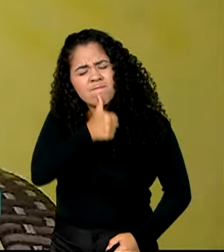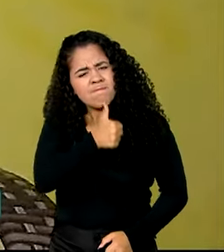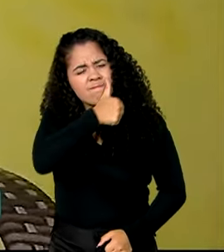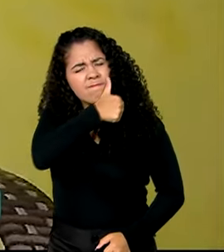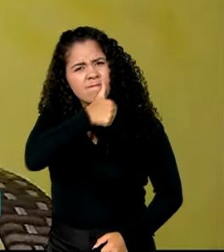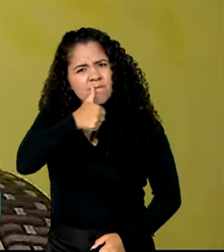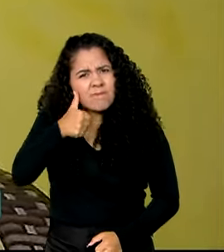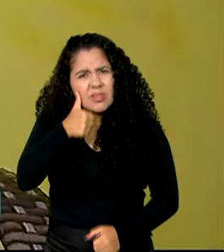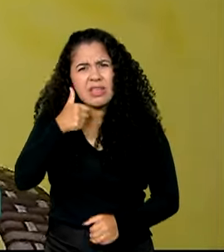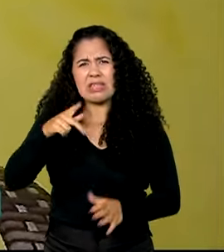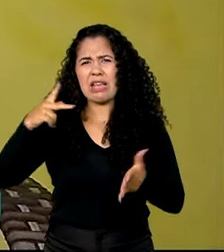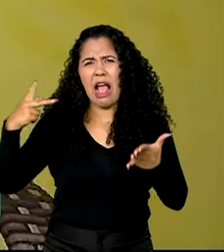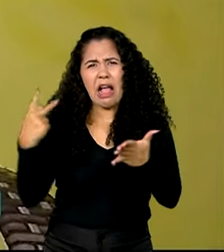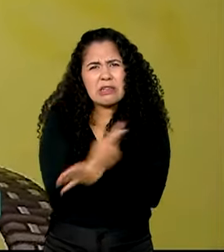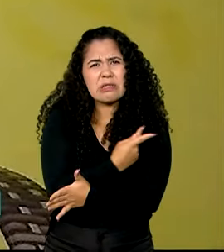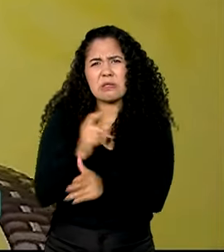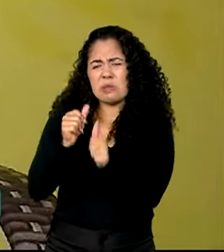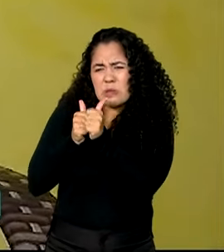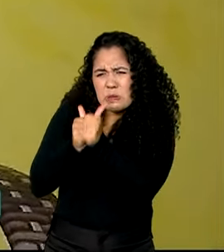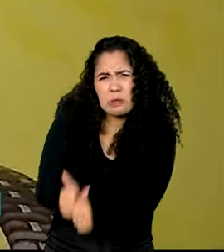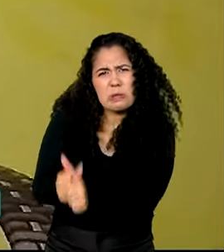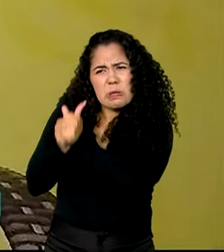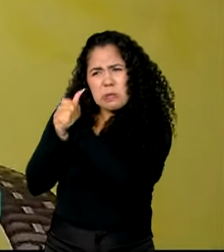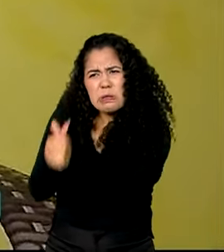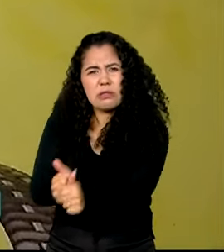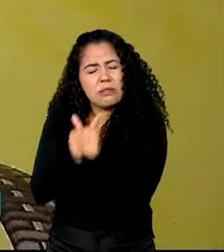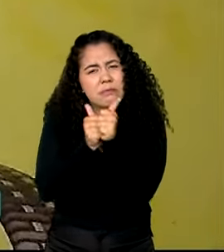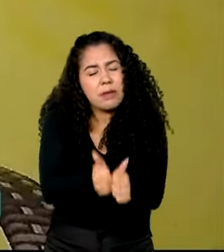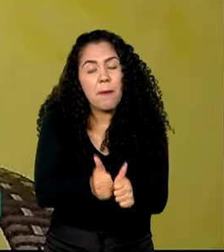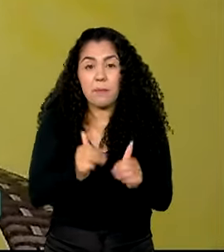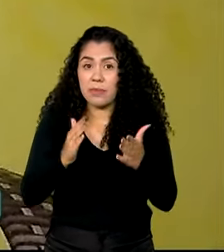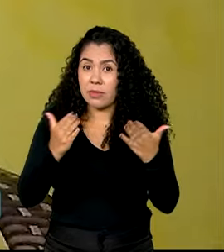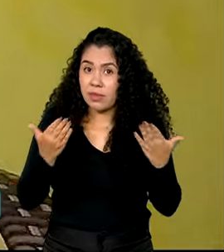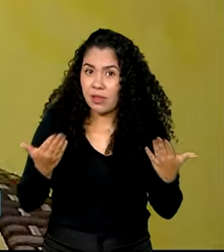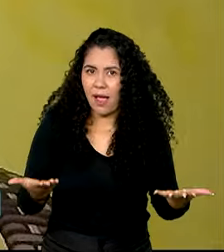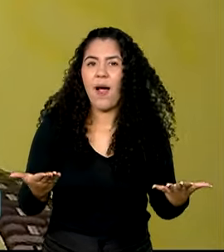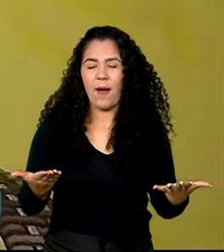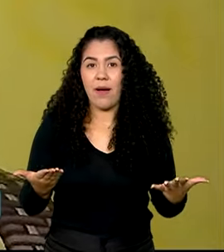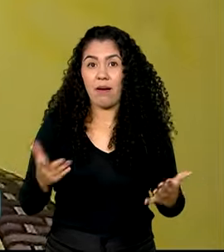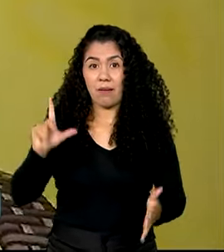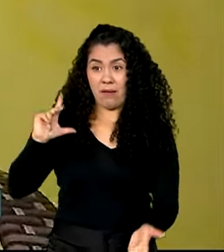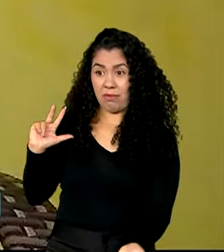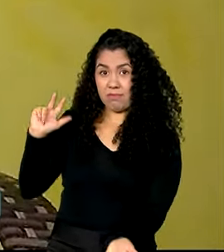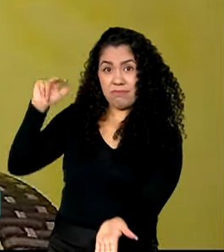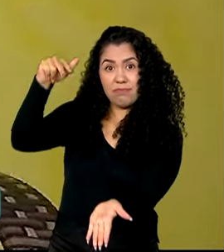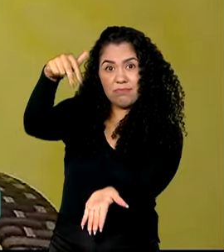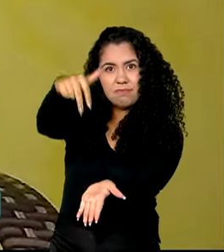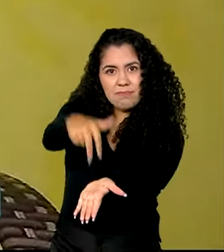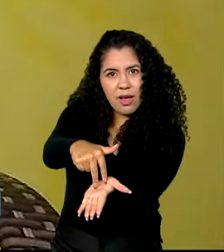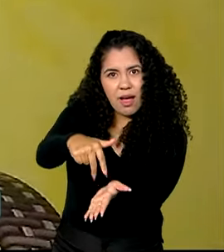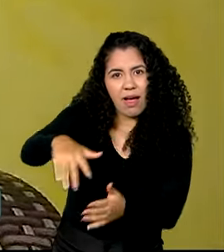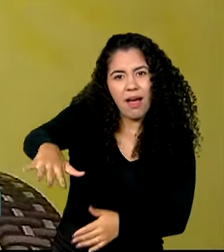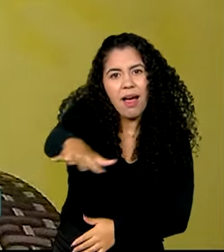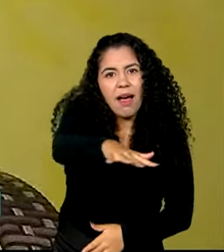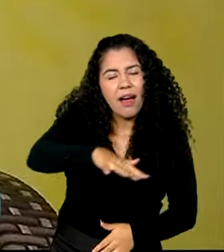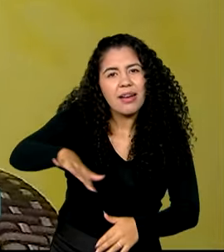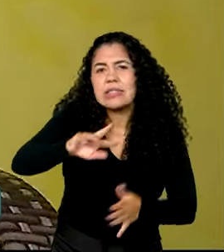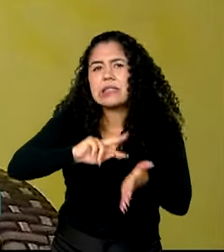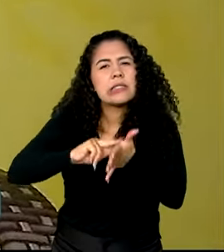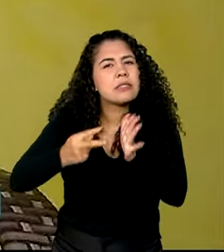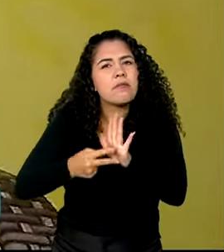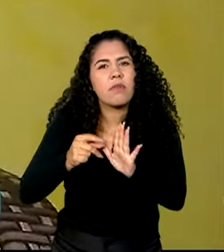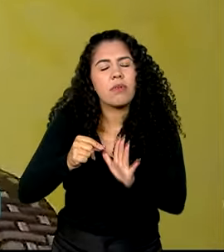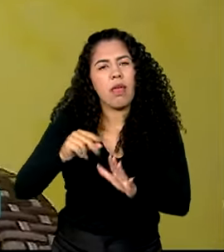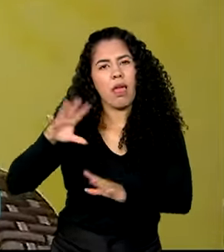diante de tantas perseguições. Então, ir ao Sírio de Nazaré é se encontrar com a fé,